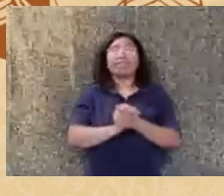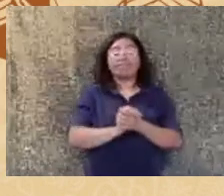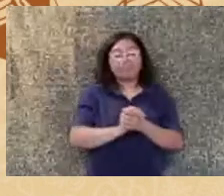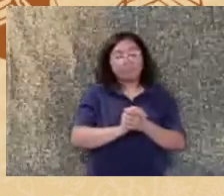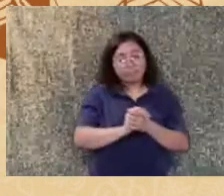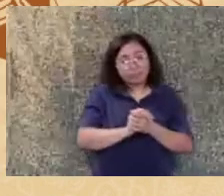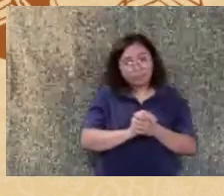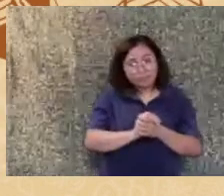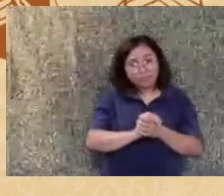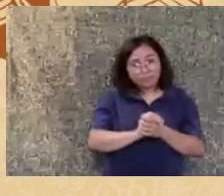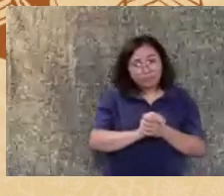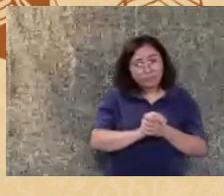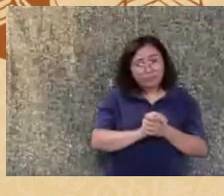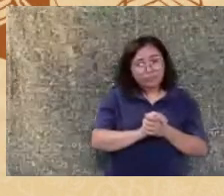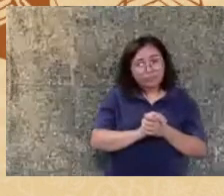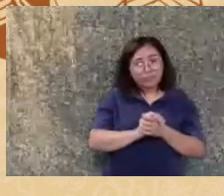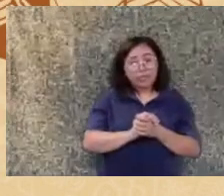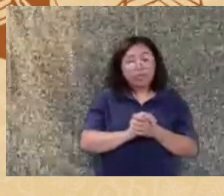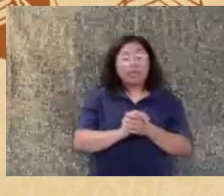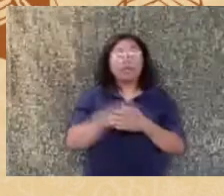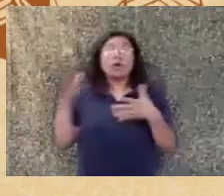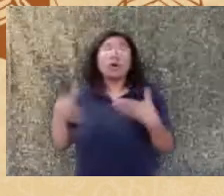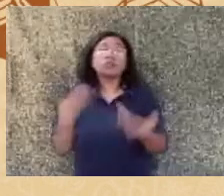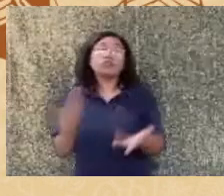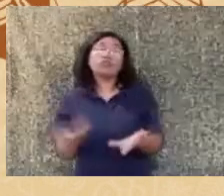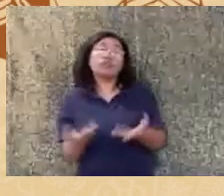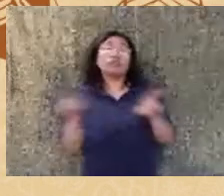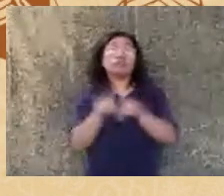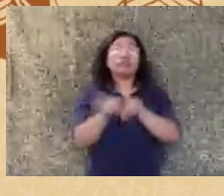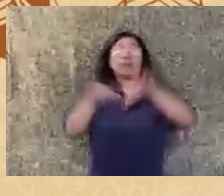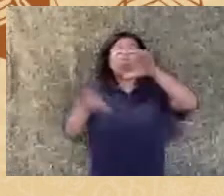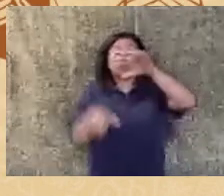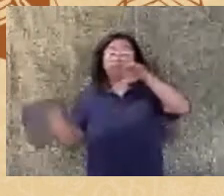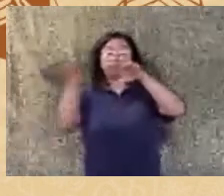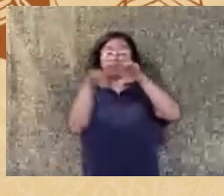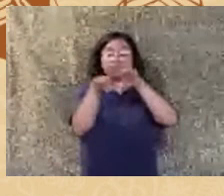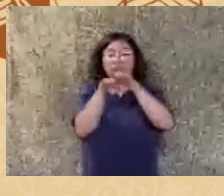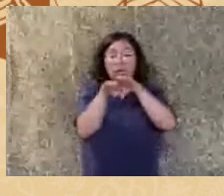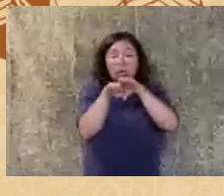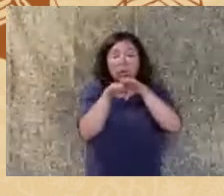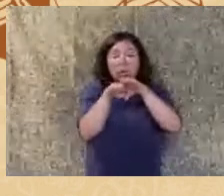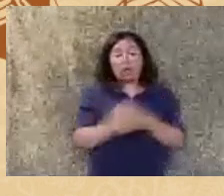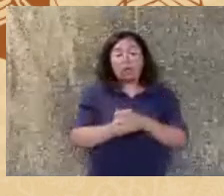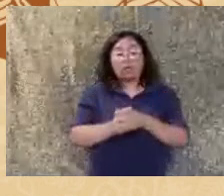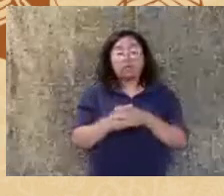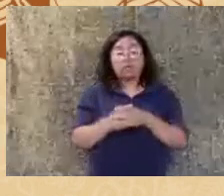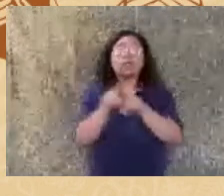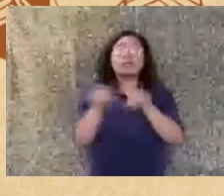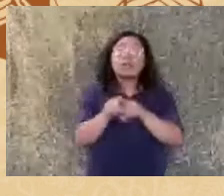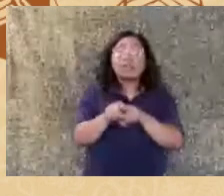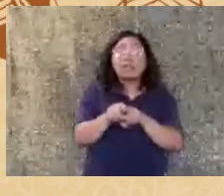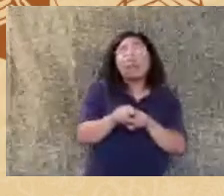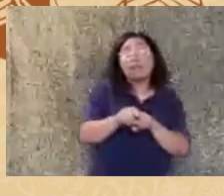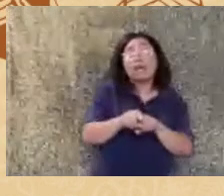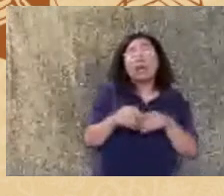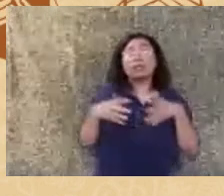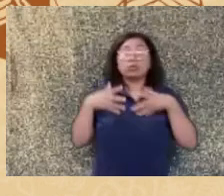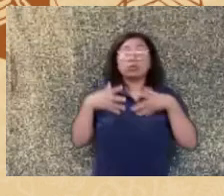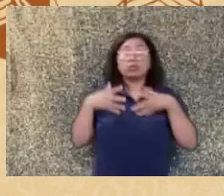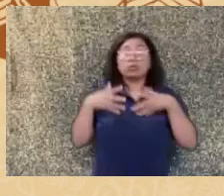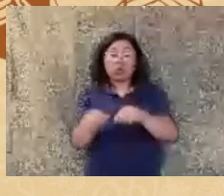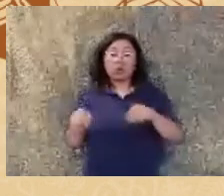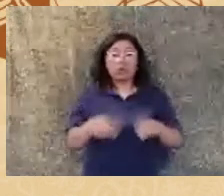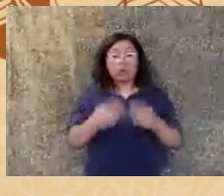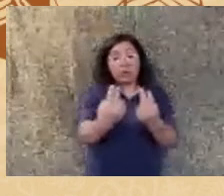se dedica a redução de desigualdades a outra também que diz sobre a igualdade de gênero e outras coisas a segunda